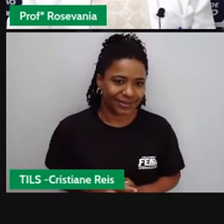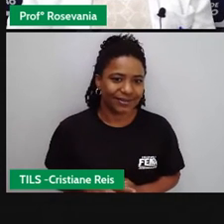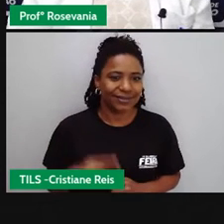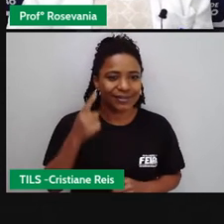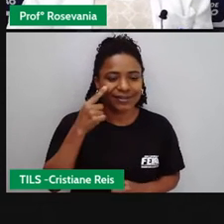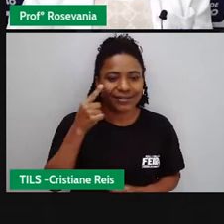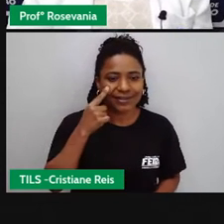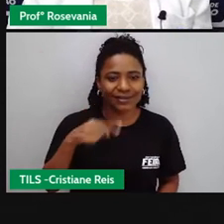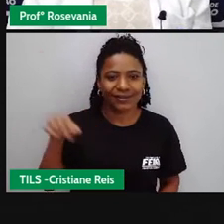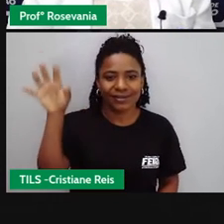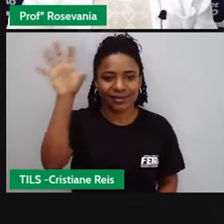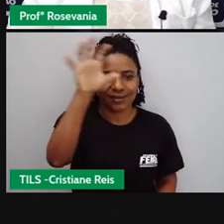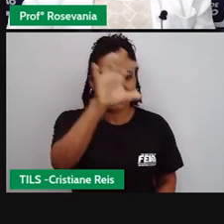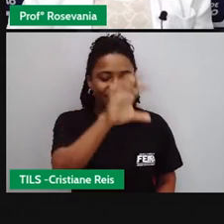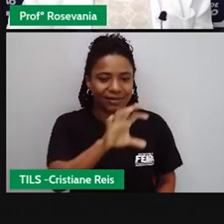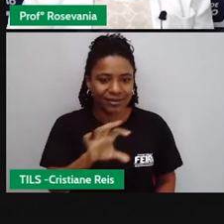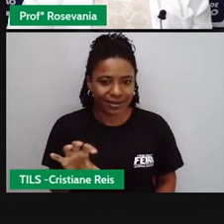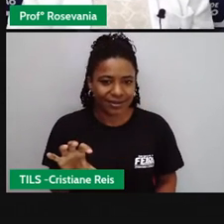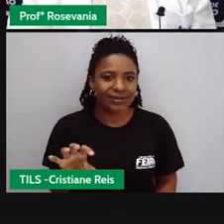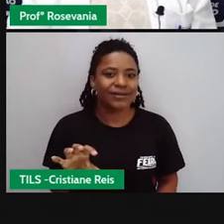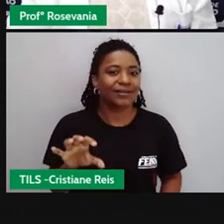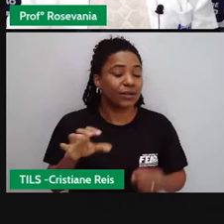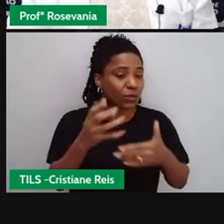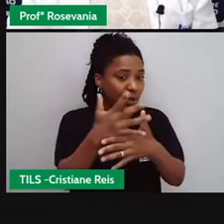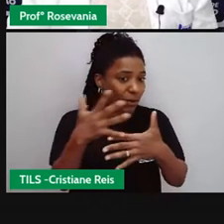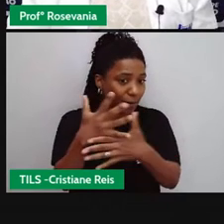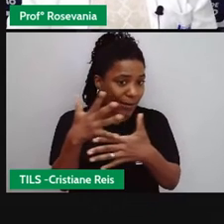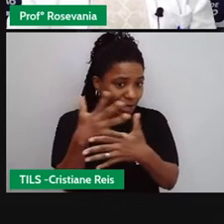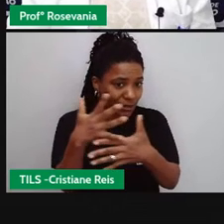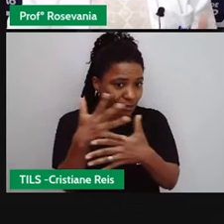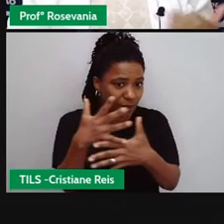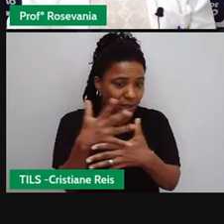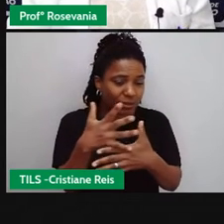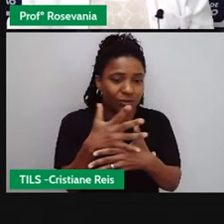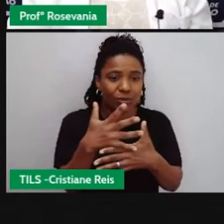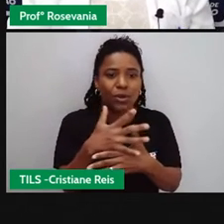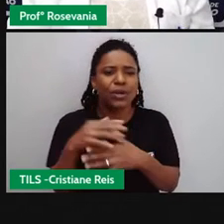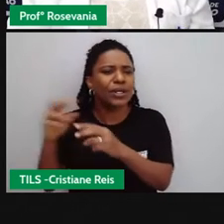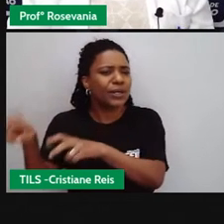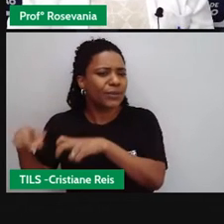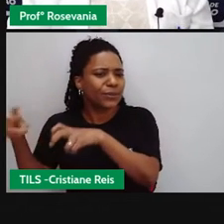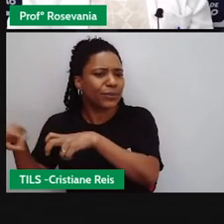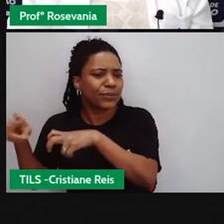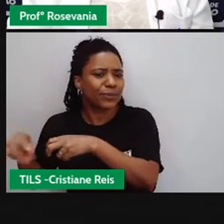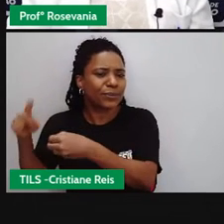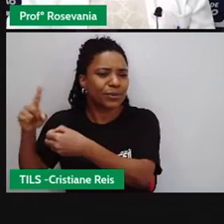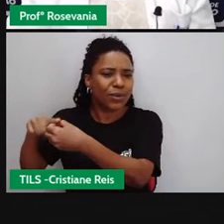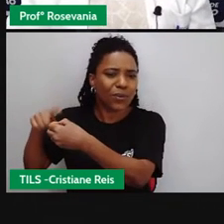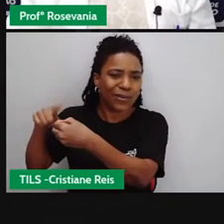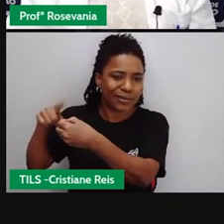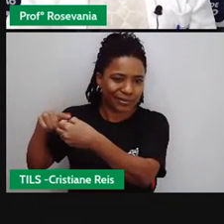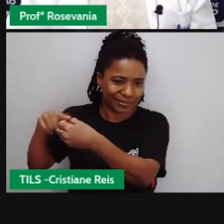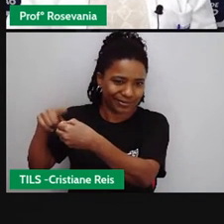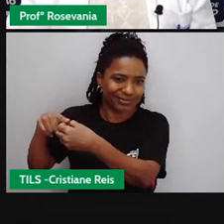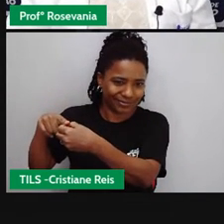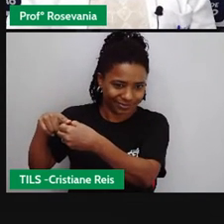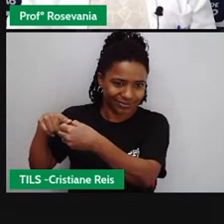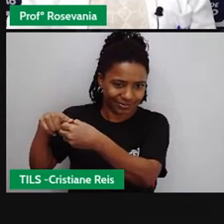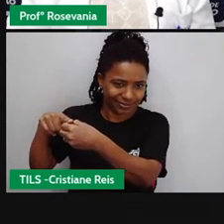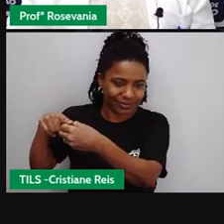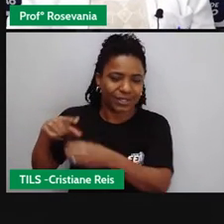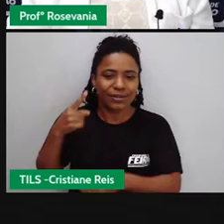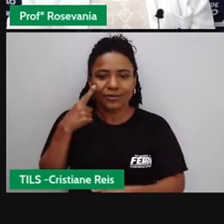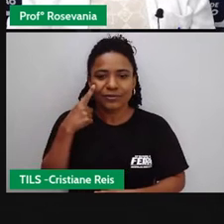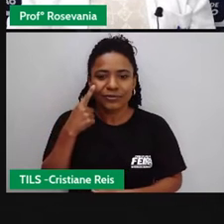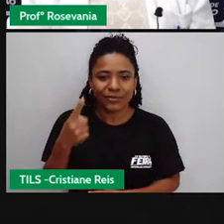comparando o espaço urbano, que é esse das cidades, com o espaço rural, que é aquele espaço lá do campo, né. Quando a gente